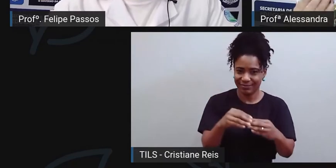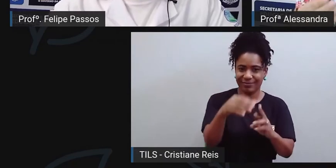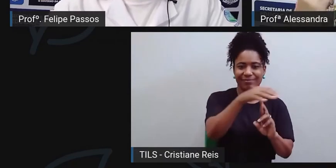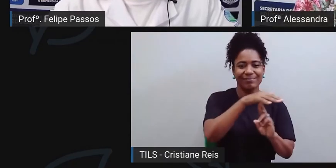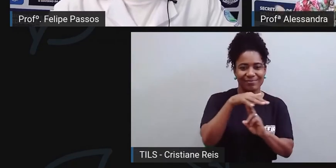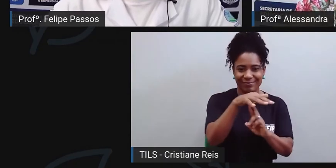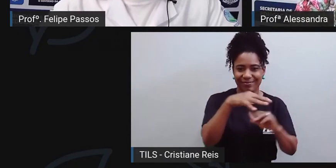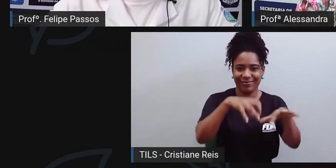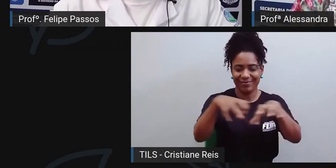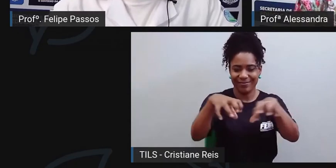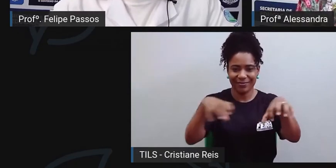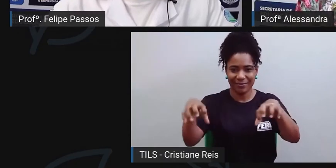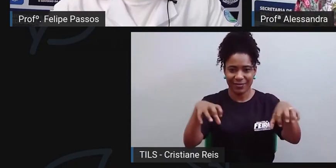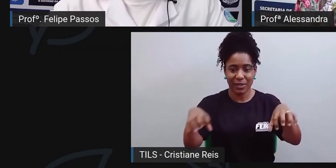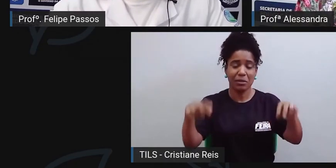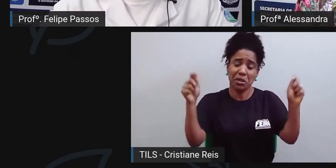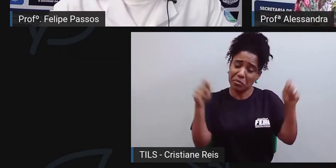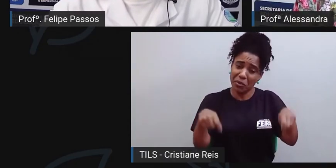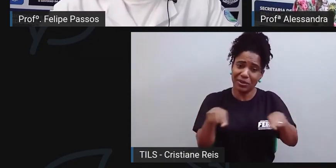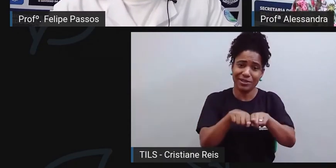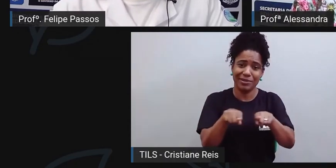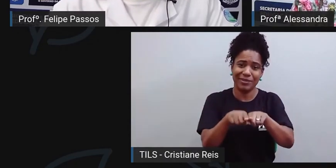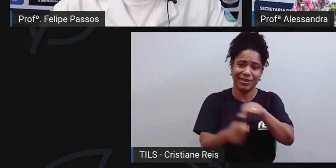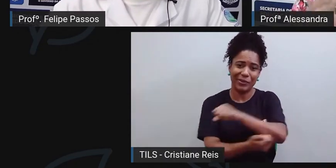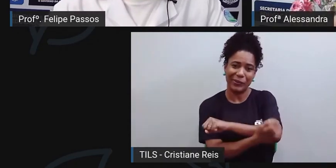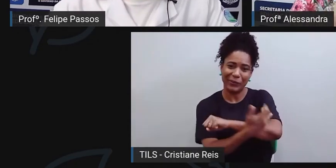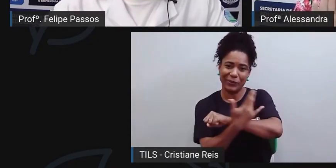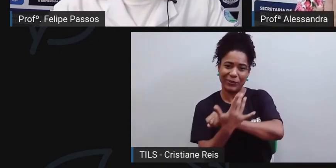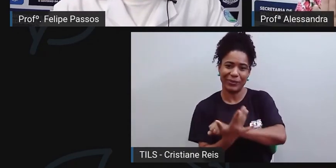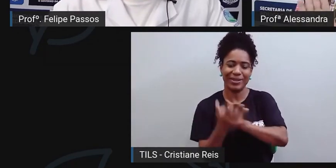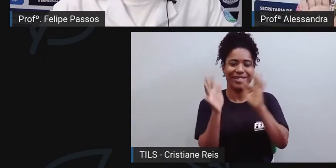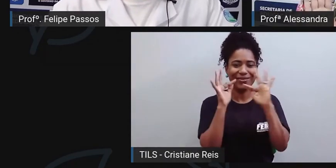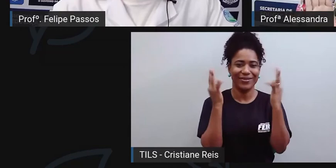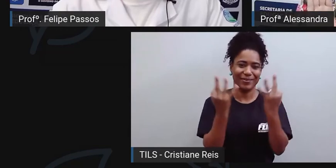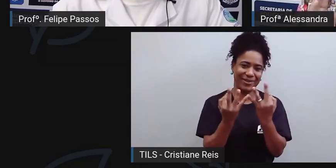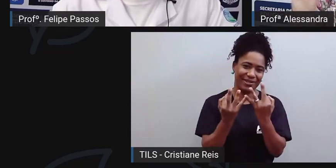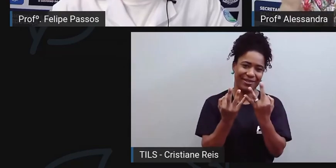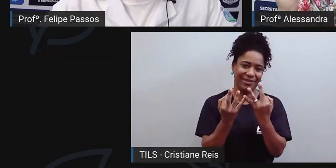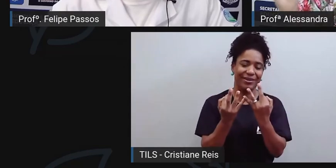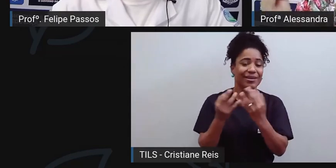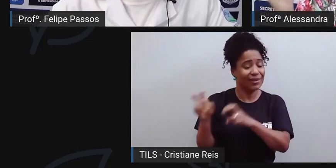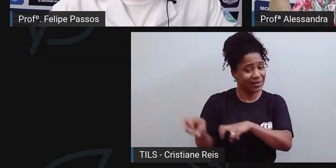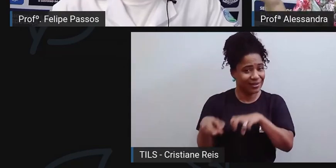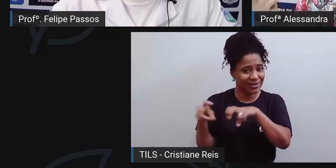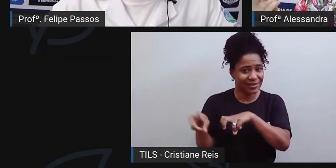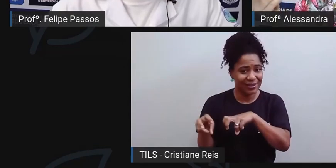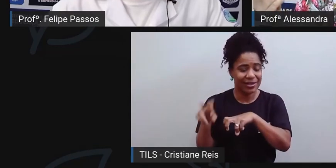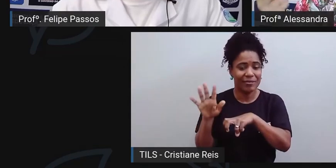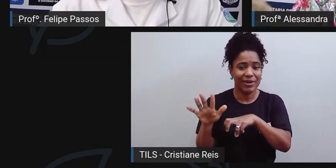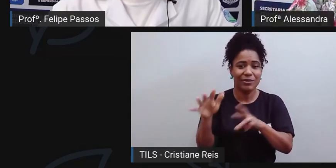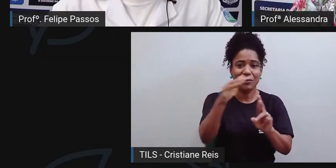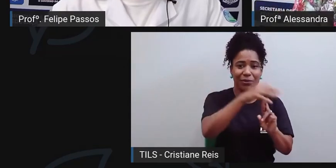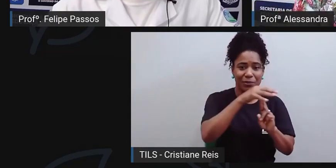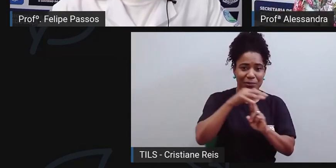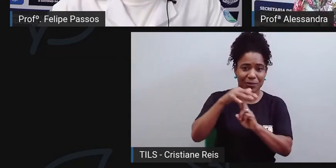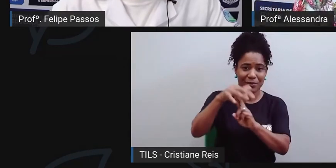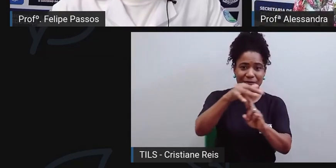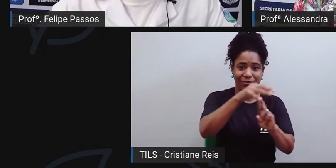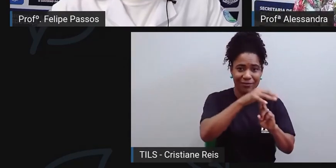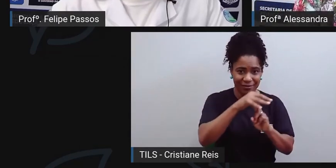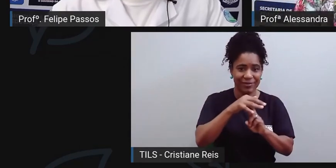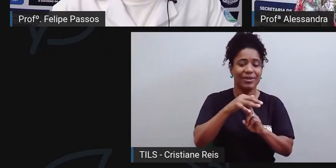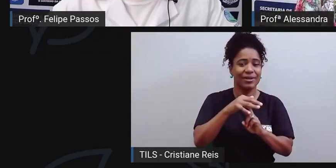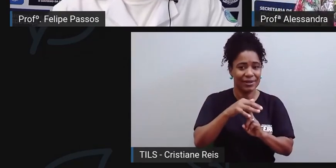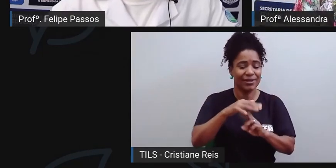como ele pode comprar direto do produtor. Então, ele apenas comercializa, mas você tem o feirante que é o produtor,